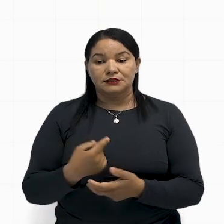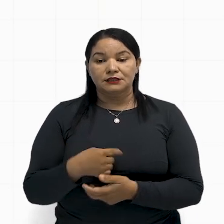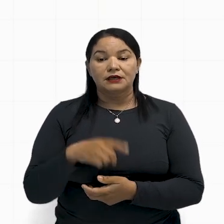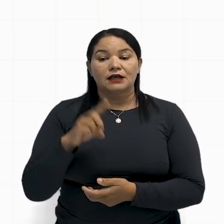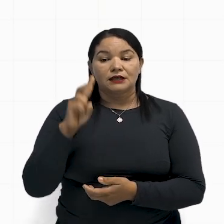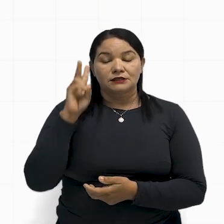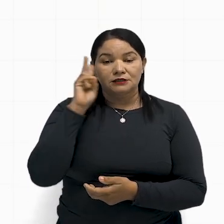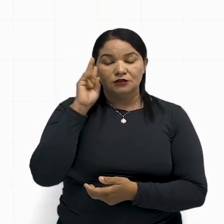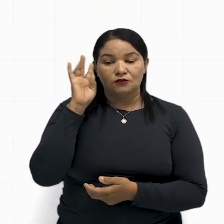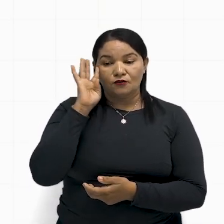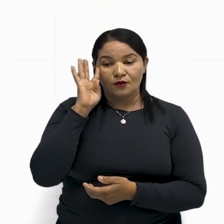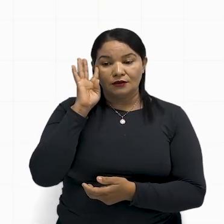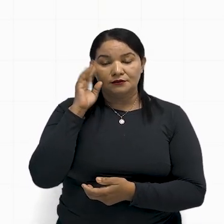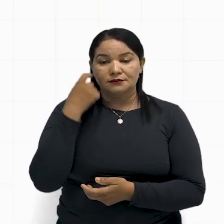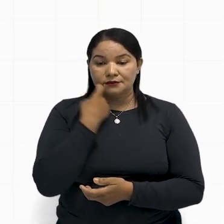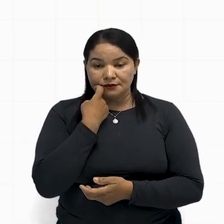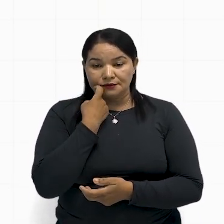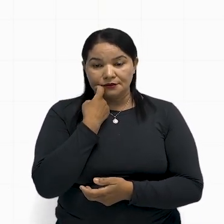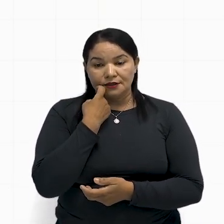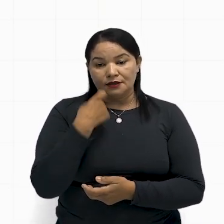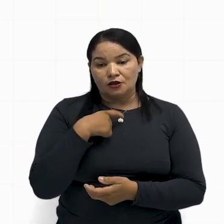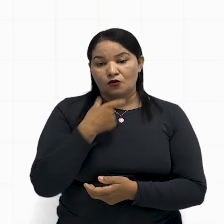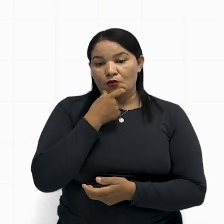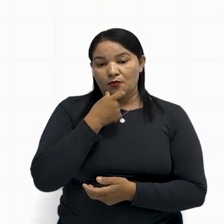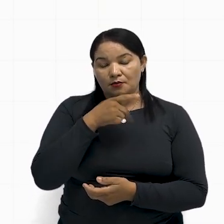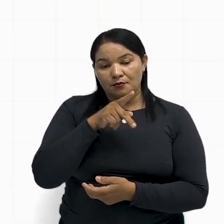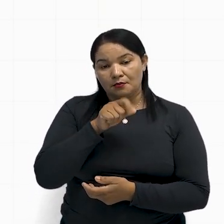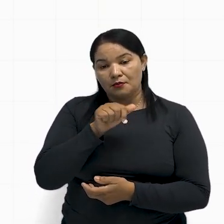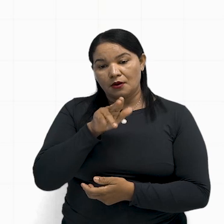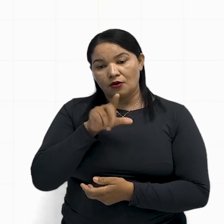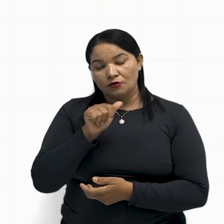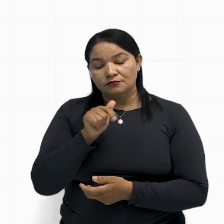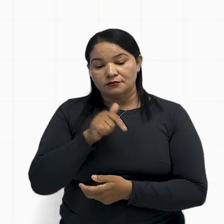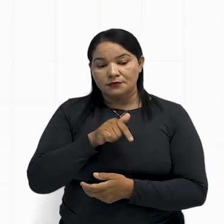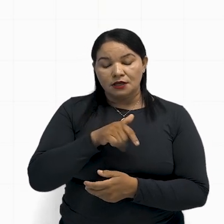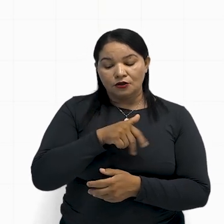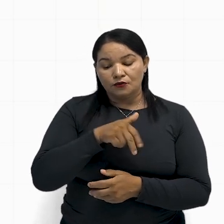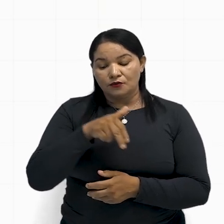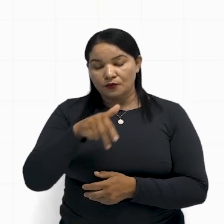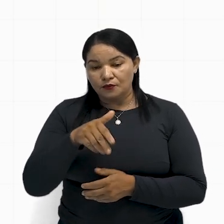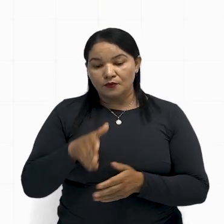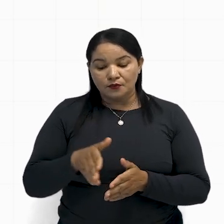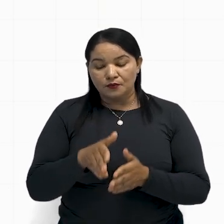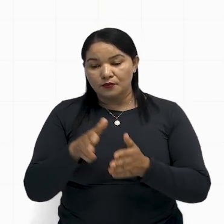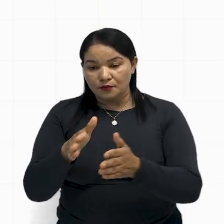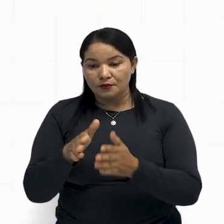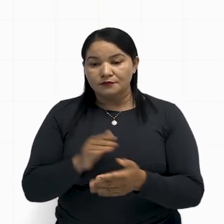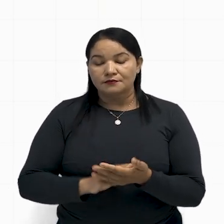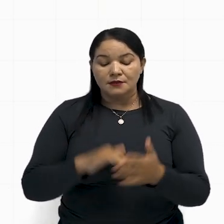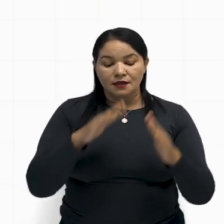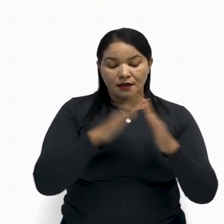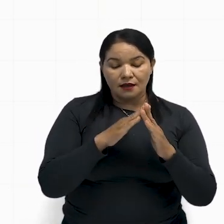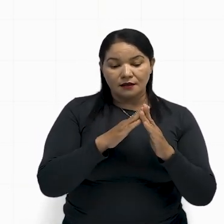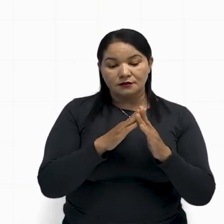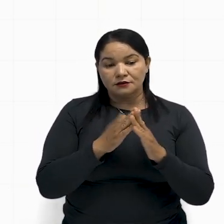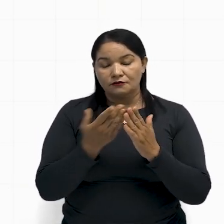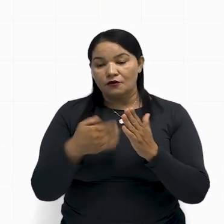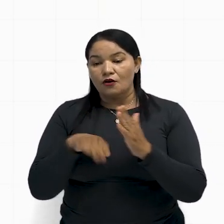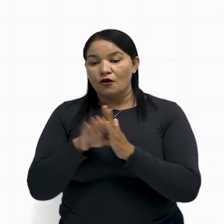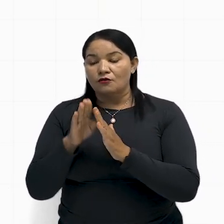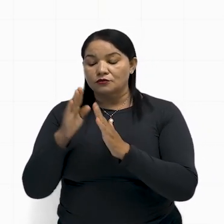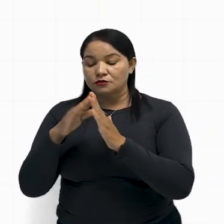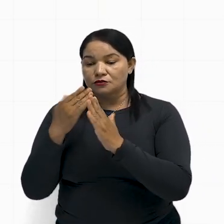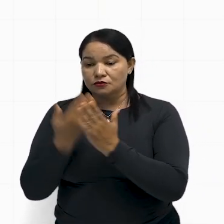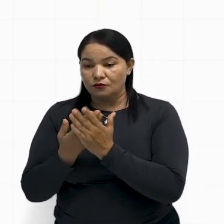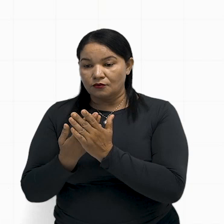segundas, quartas e sextas, Paulo faz o seguinte caminho. Então, ele sai de casa, vai pra escola, da